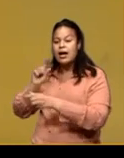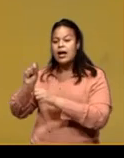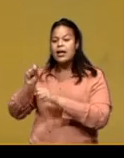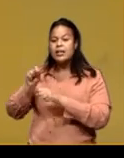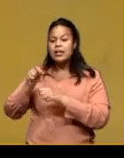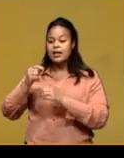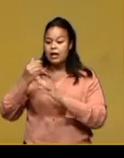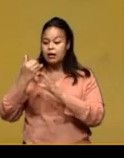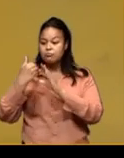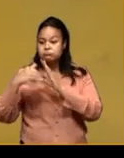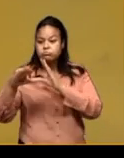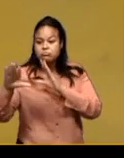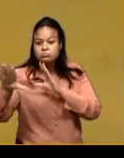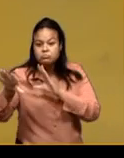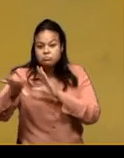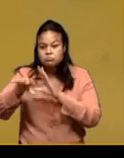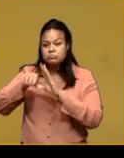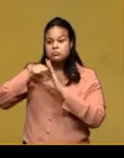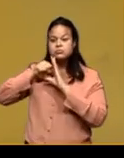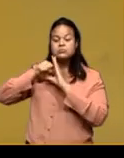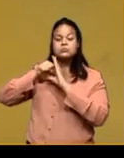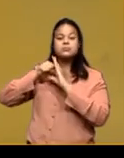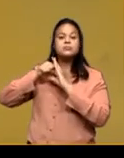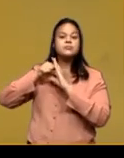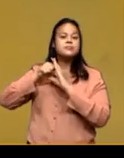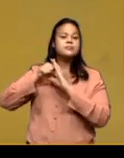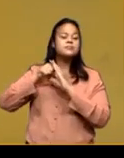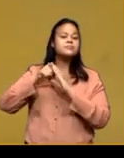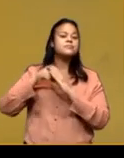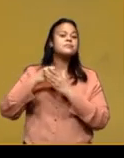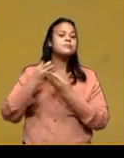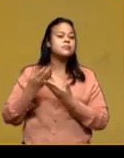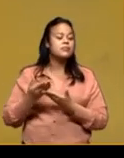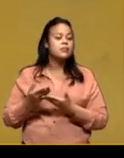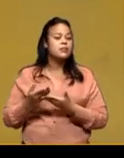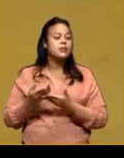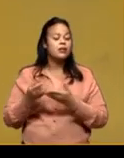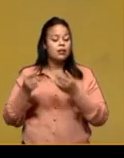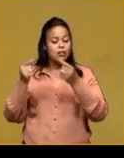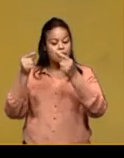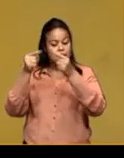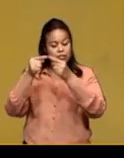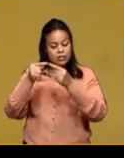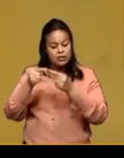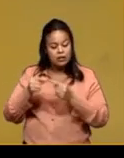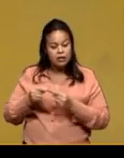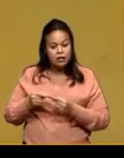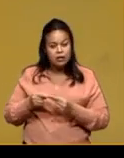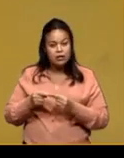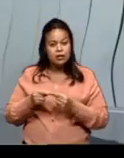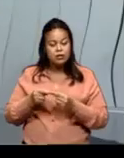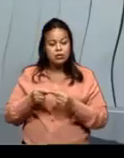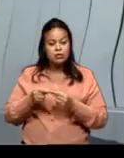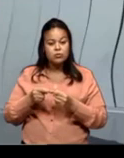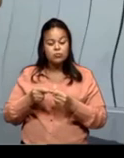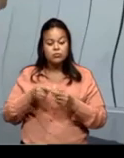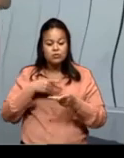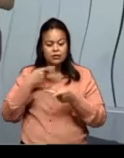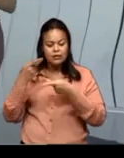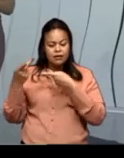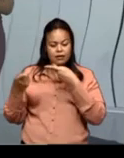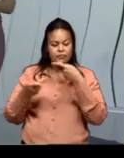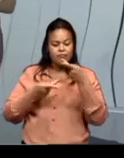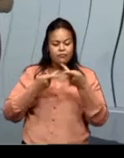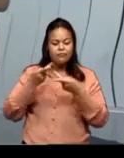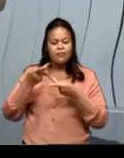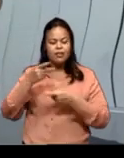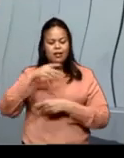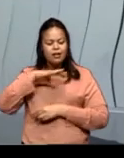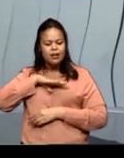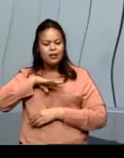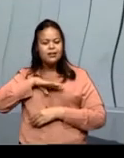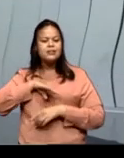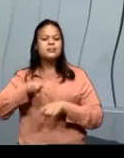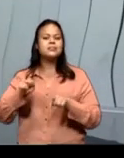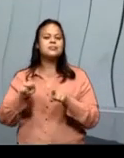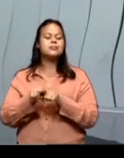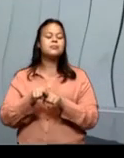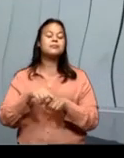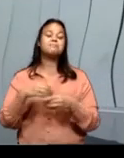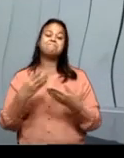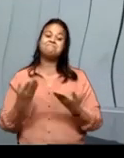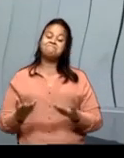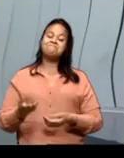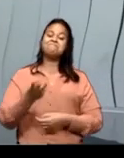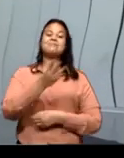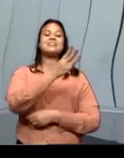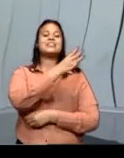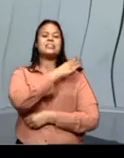receptor, tá? E nesse determinado discurso, ok? Bem, terceiro ano.